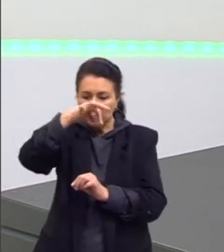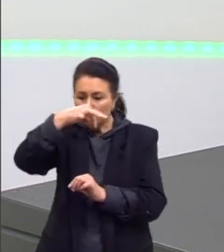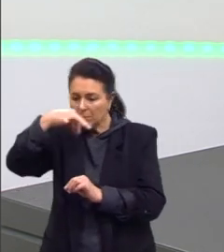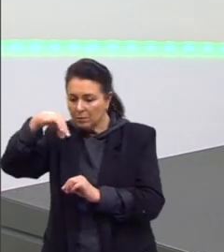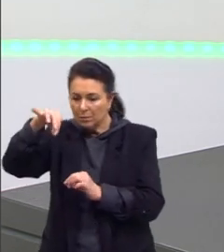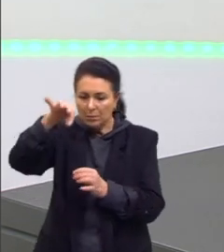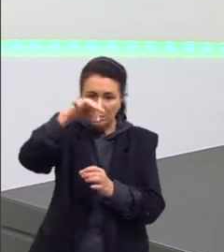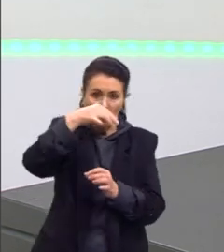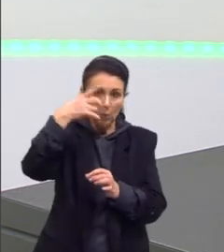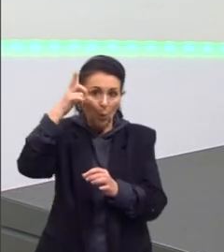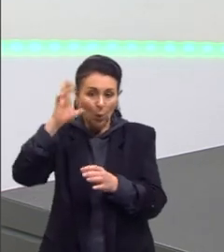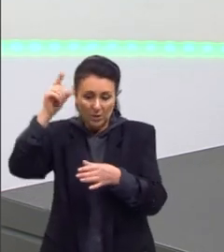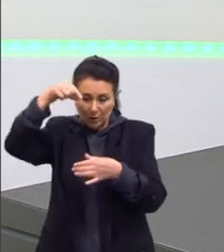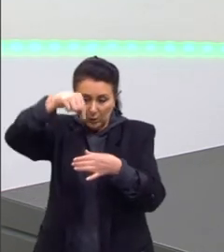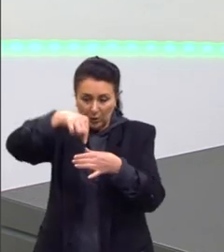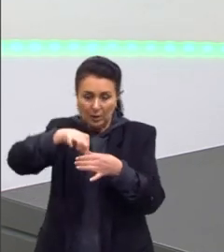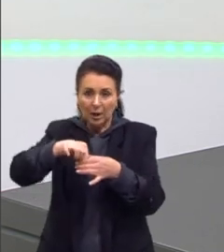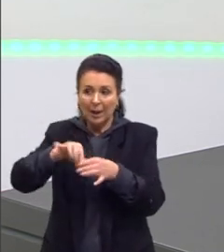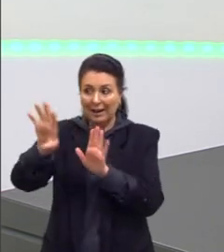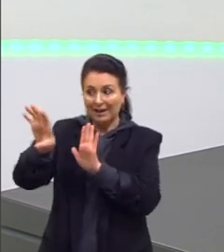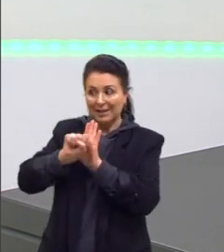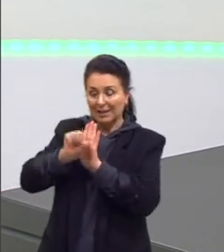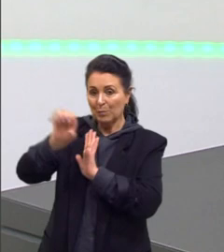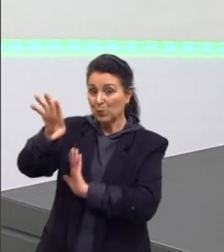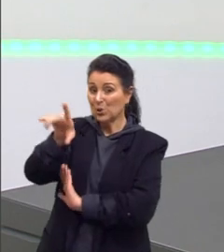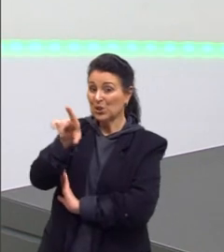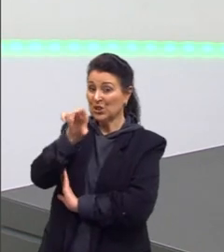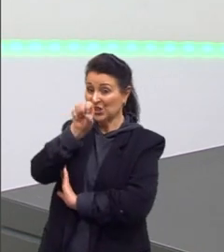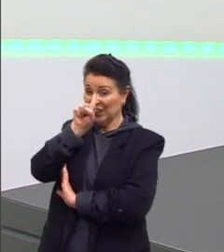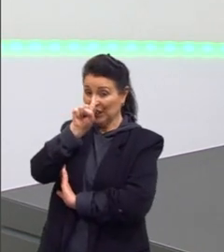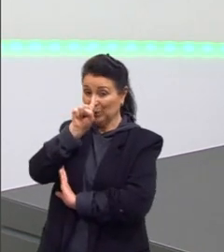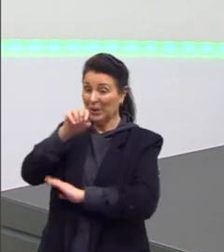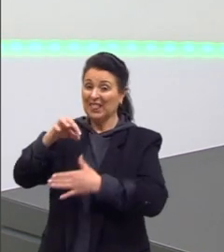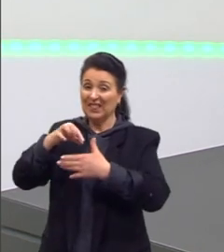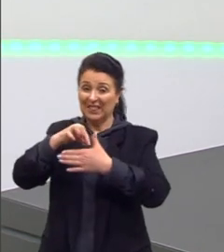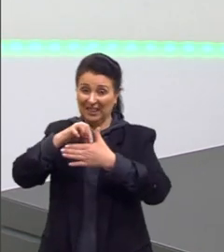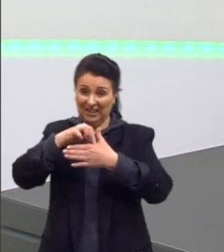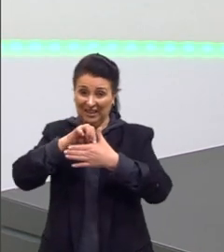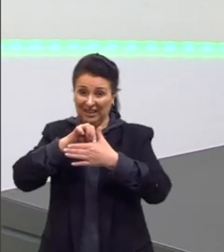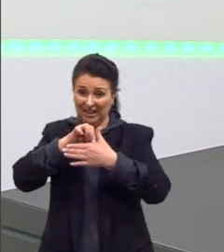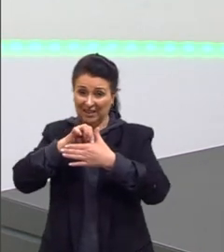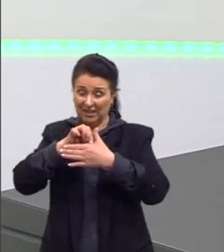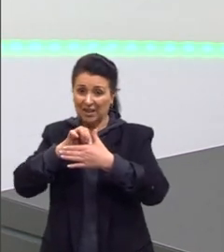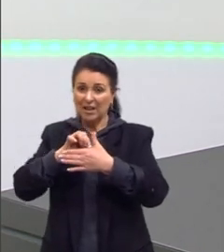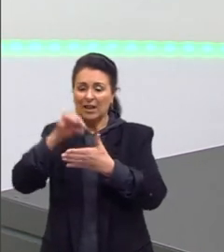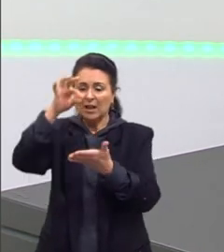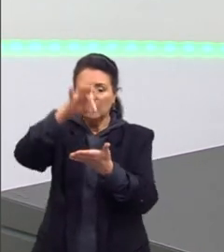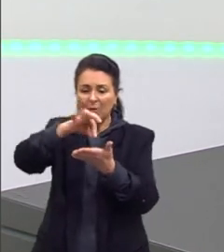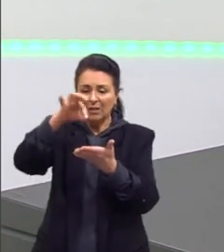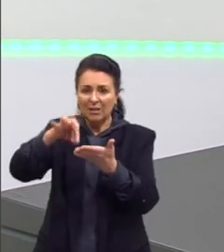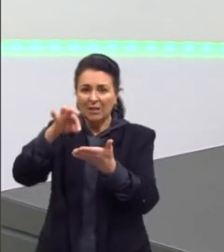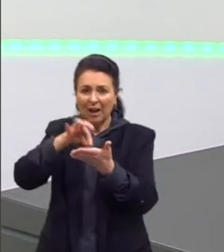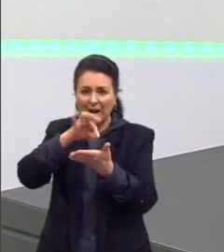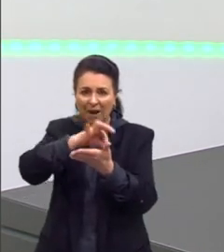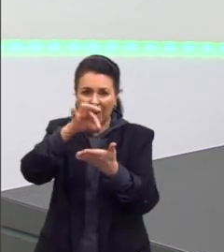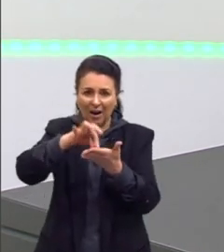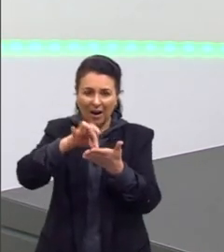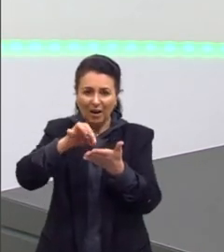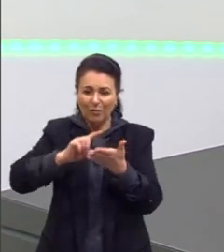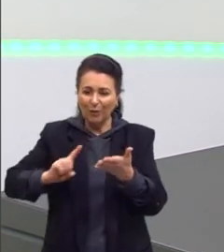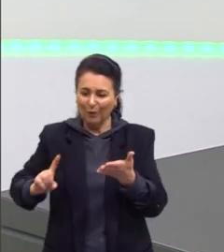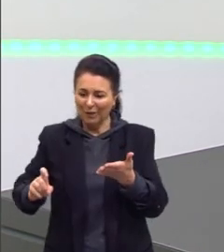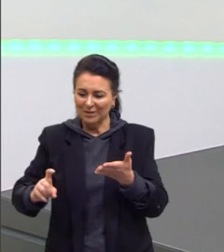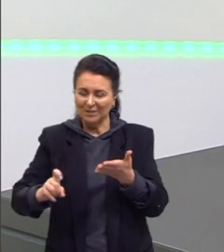não conseguiam entrar, elas eram atraídas pelo cheiro da carne, e elas depositavam os ovinhos, né? Aqui,